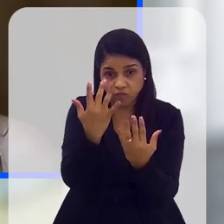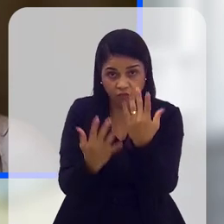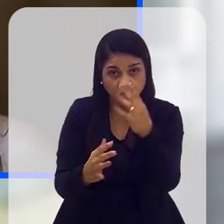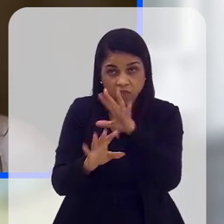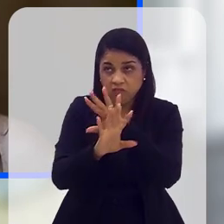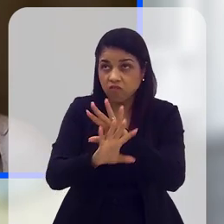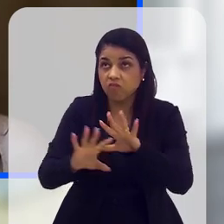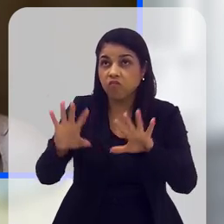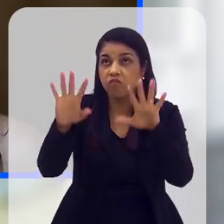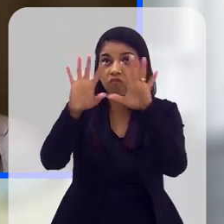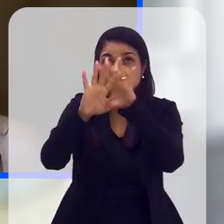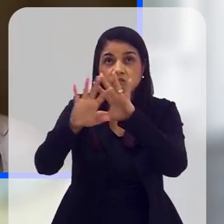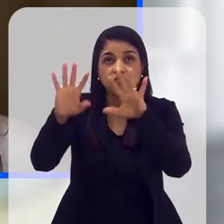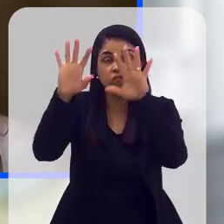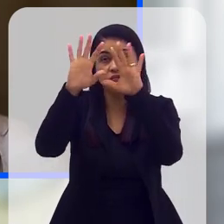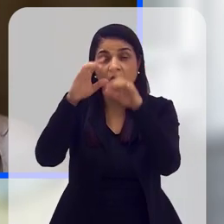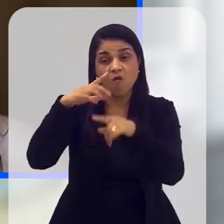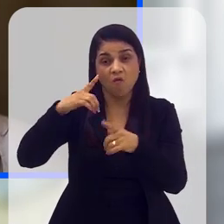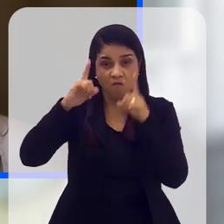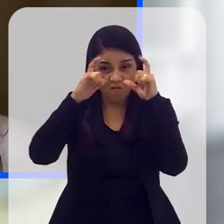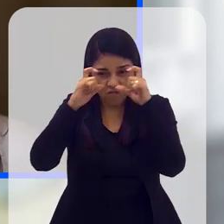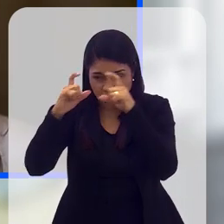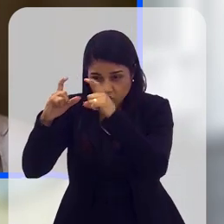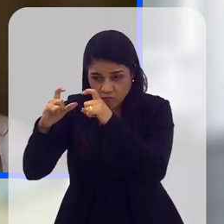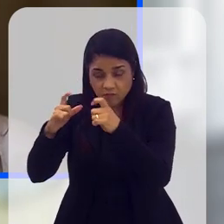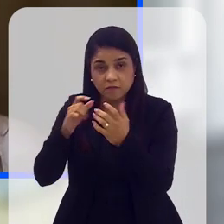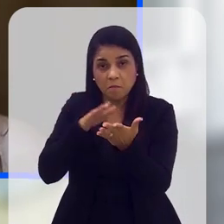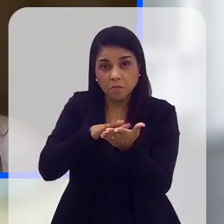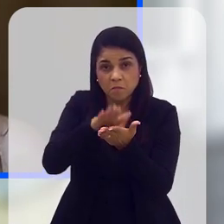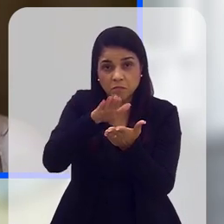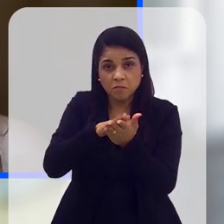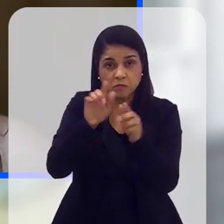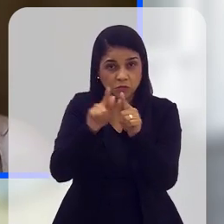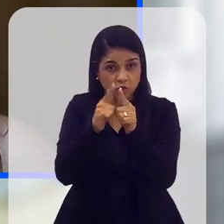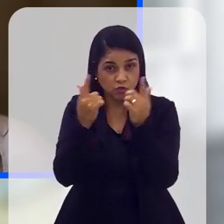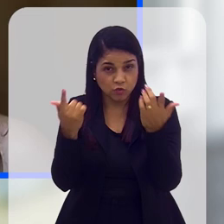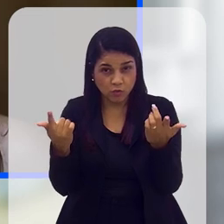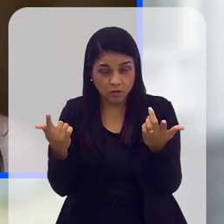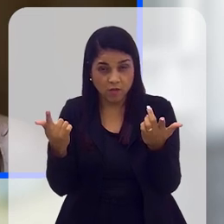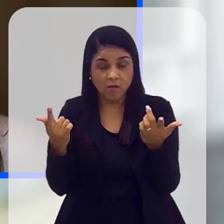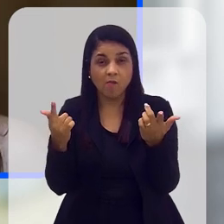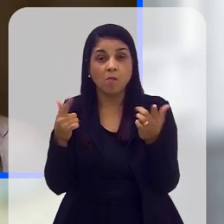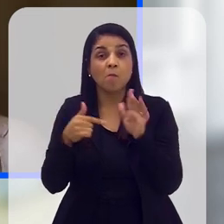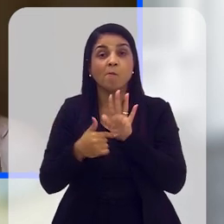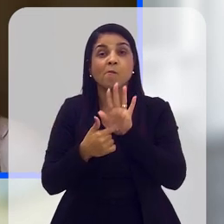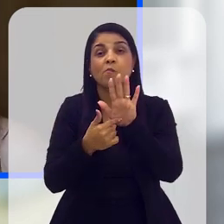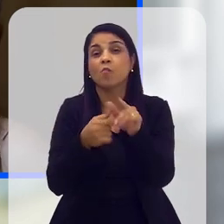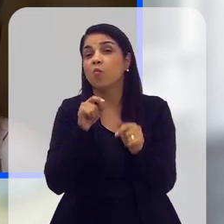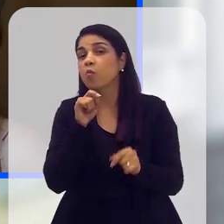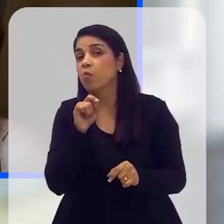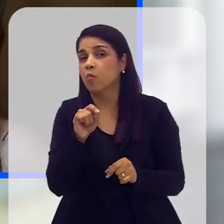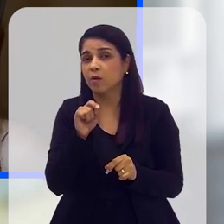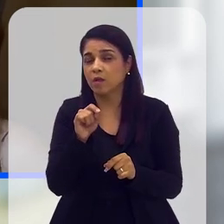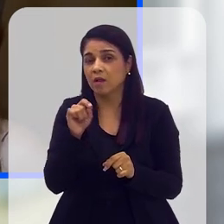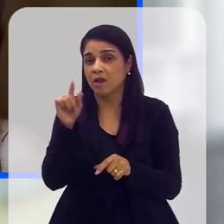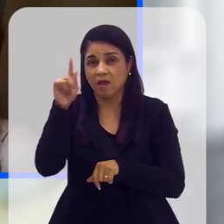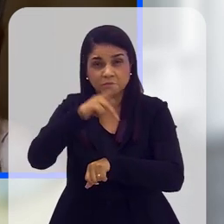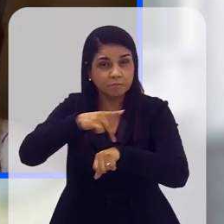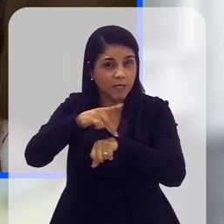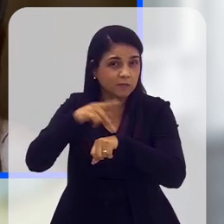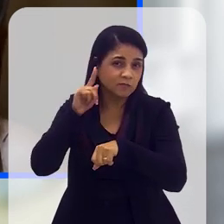Aquela enorme... Teve uma sucessão de fotografias que foram publicadas pelo New York Times, mostrando exatamente